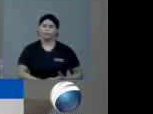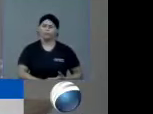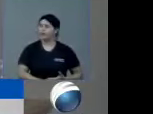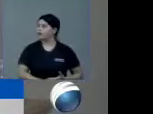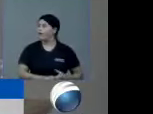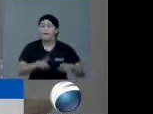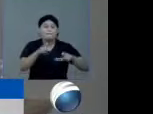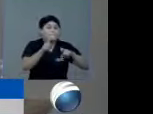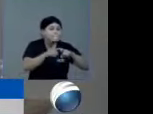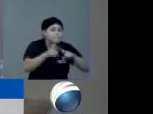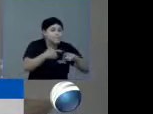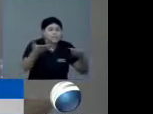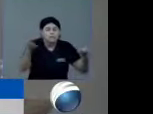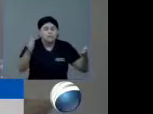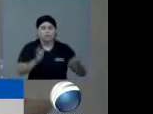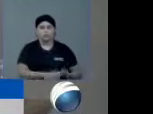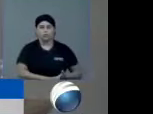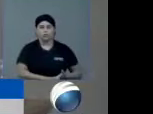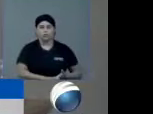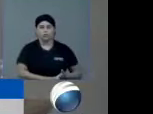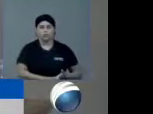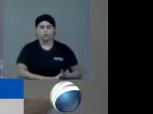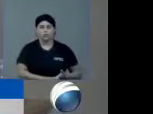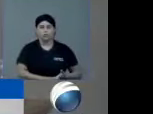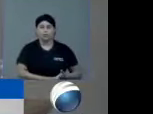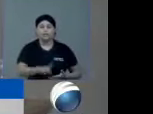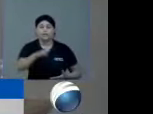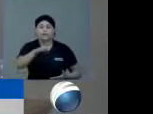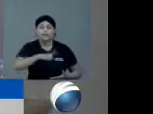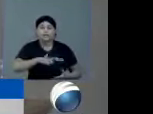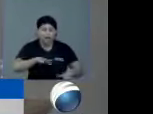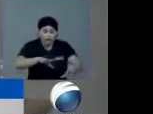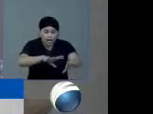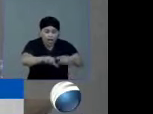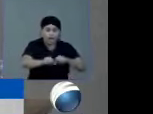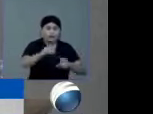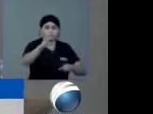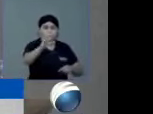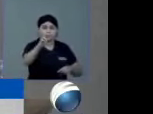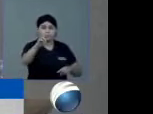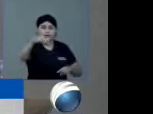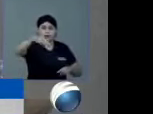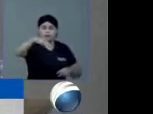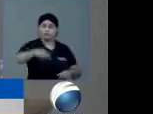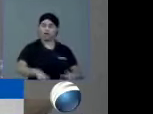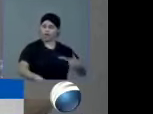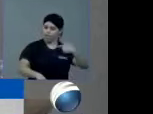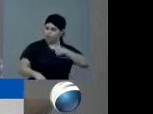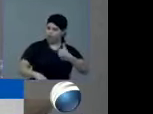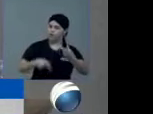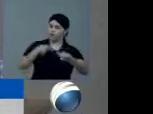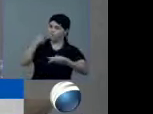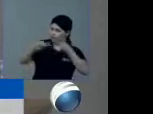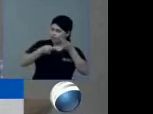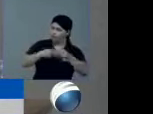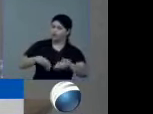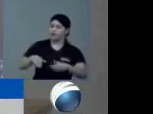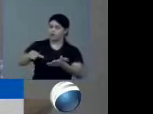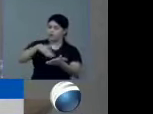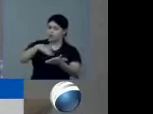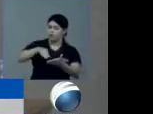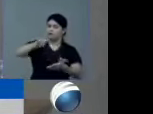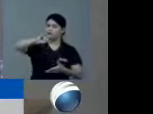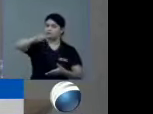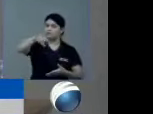médico, está com o CRM na mão. Eu falei com a secretária Gemili, desde o início de abril,